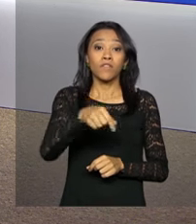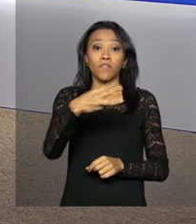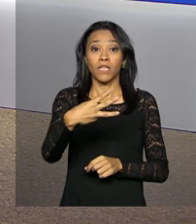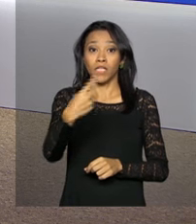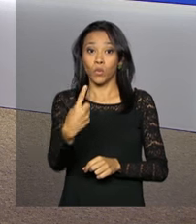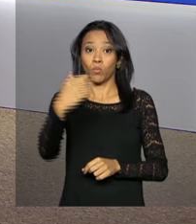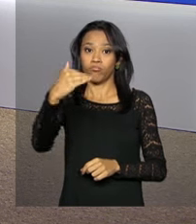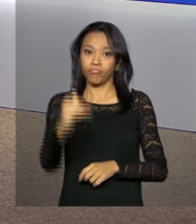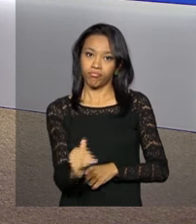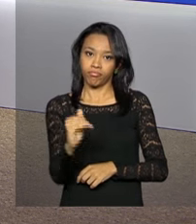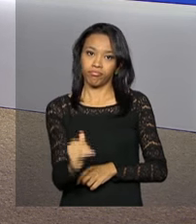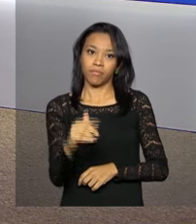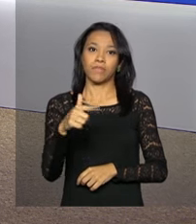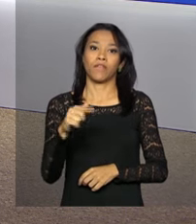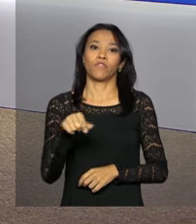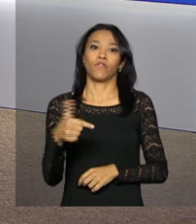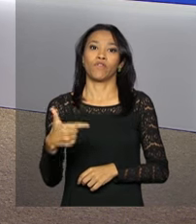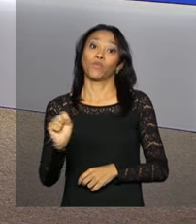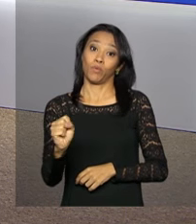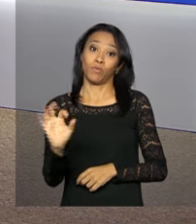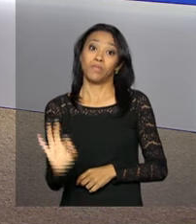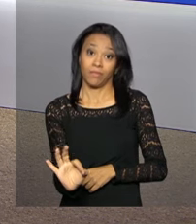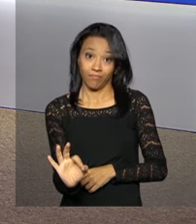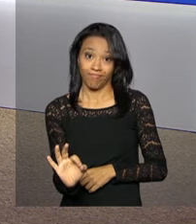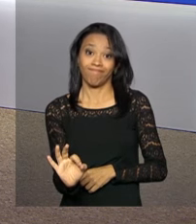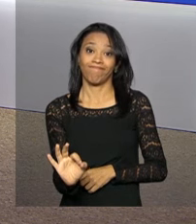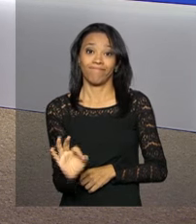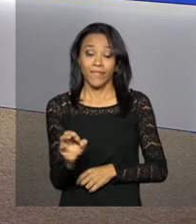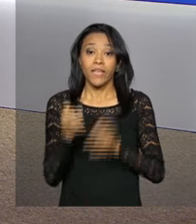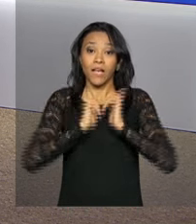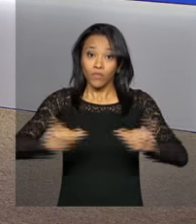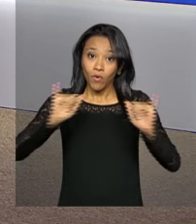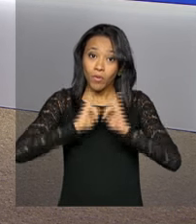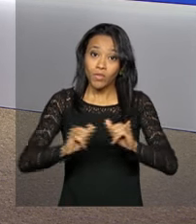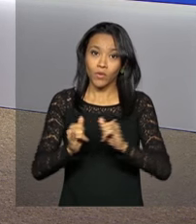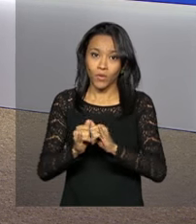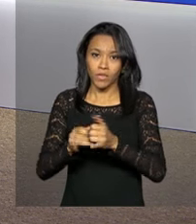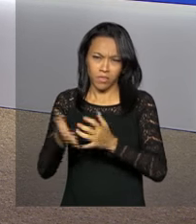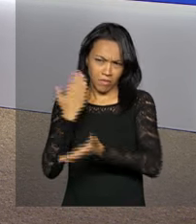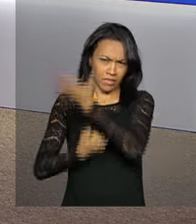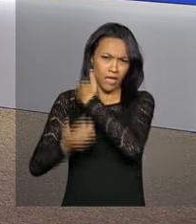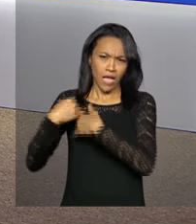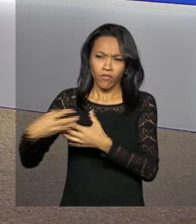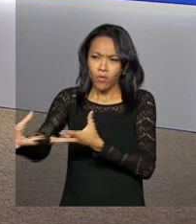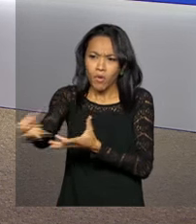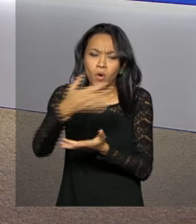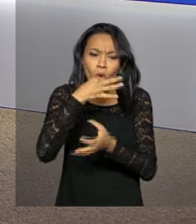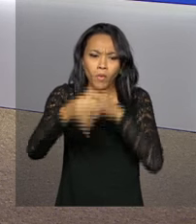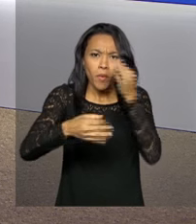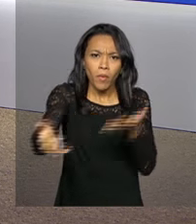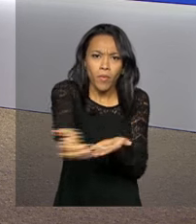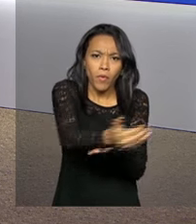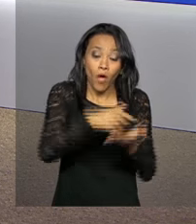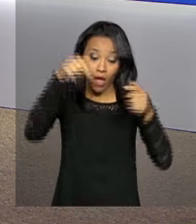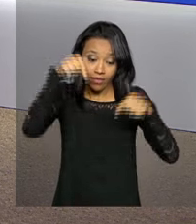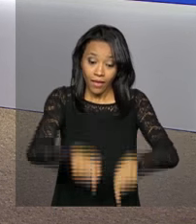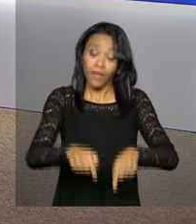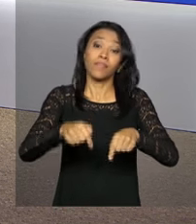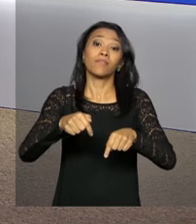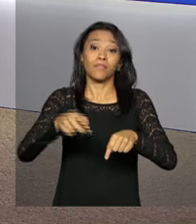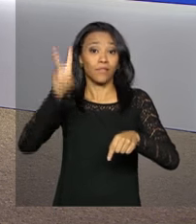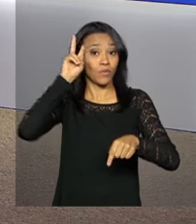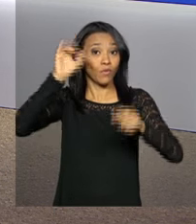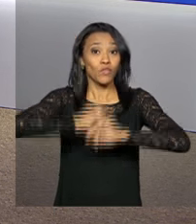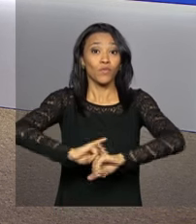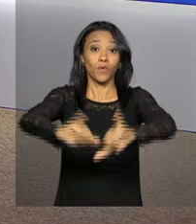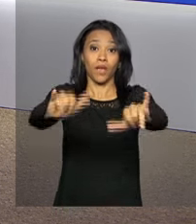para 7,28%. As informações apuradas na semana passada foram divulgadas nesta segunda-feira pelo